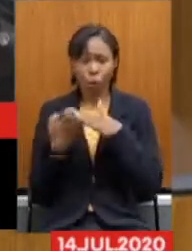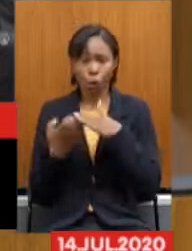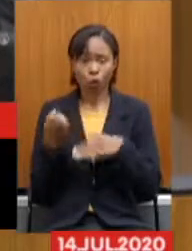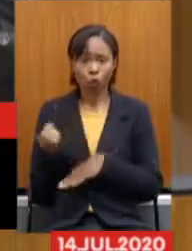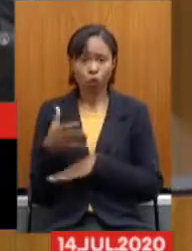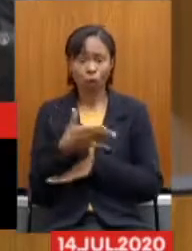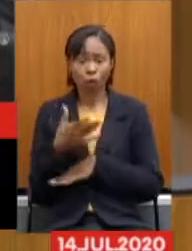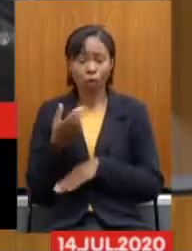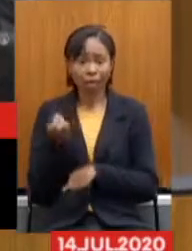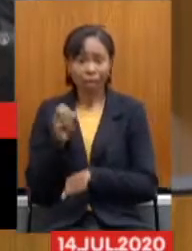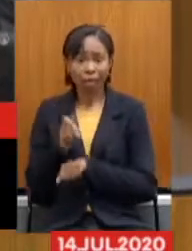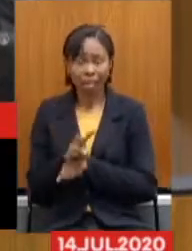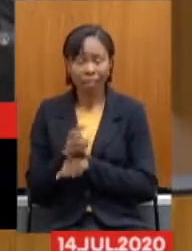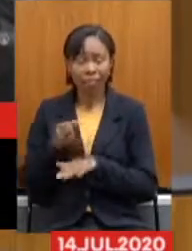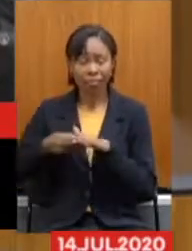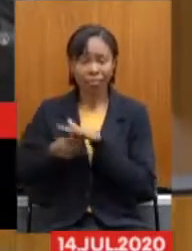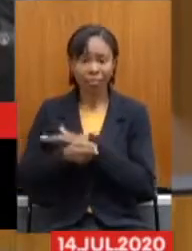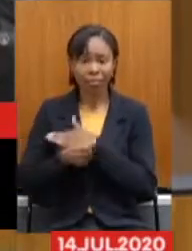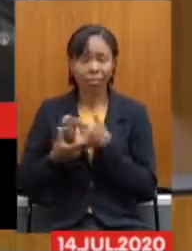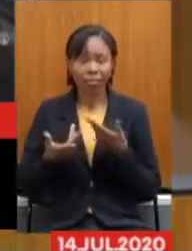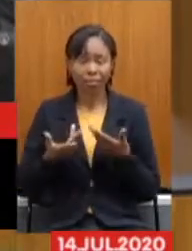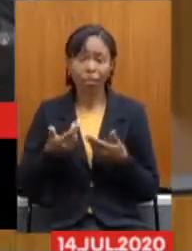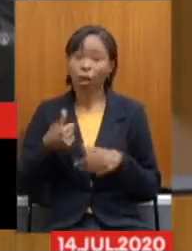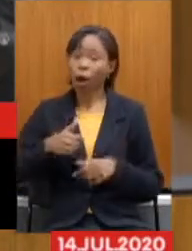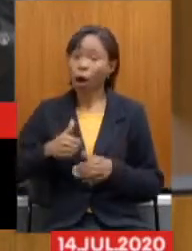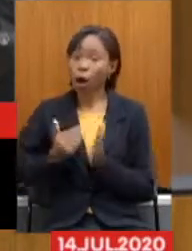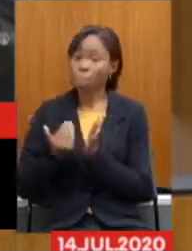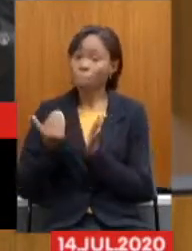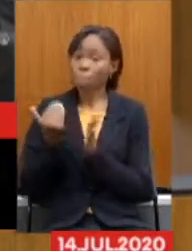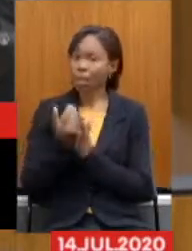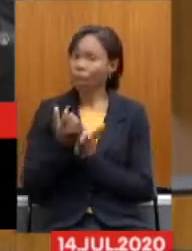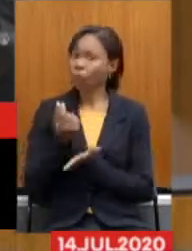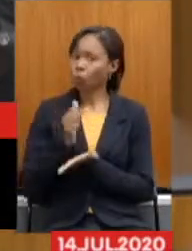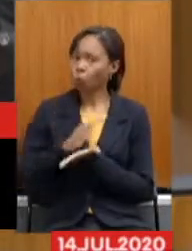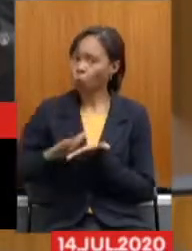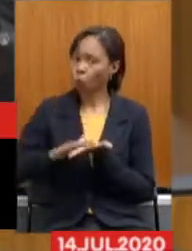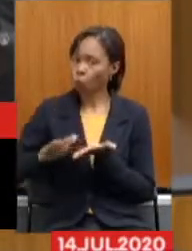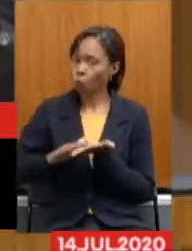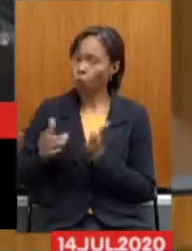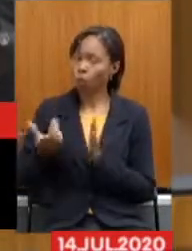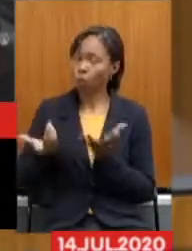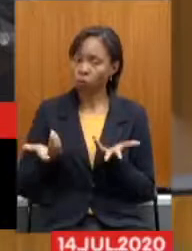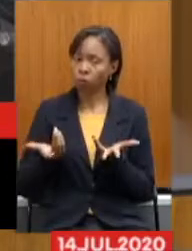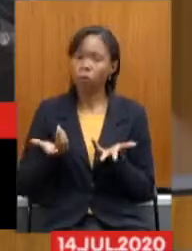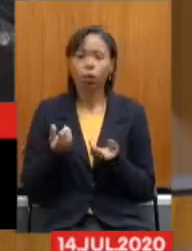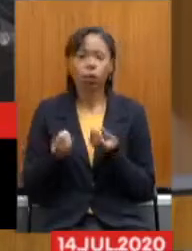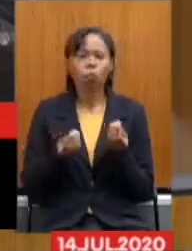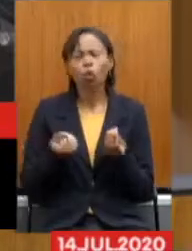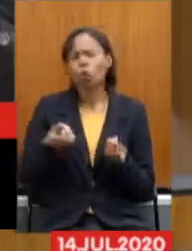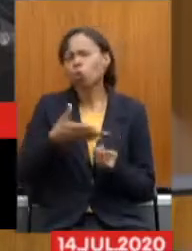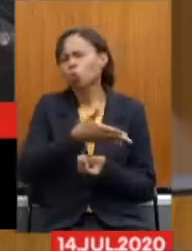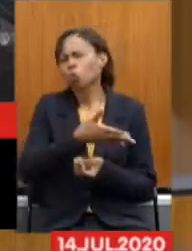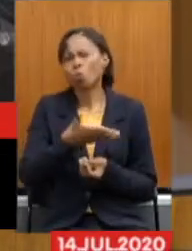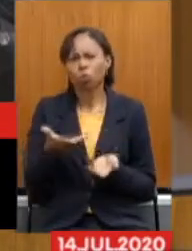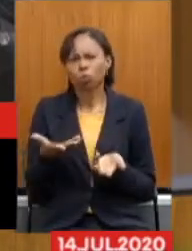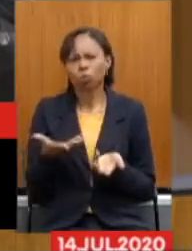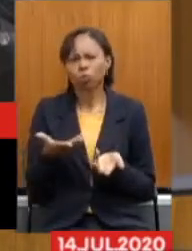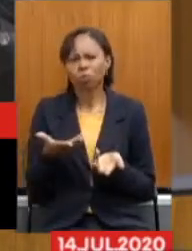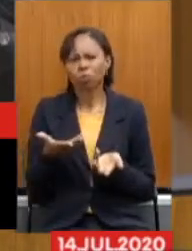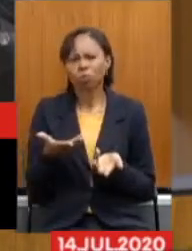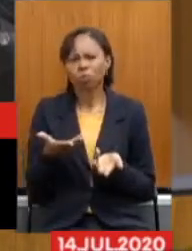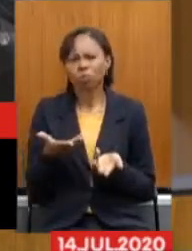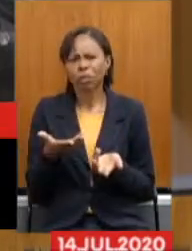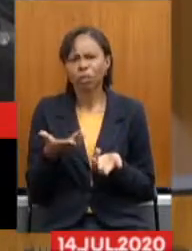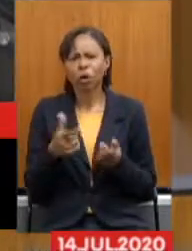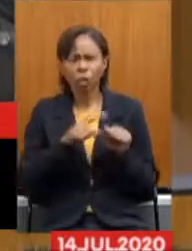apaziguados, o que aumenta os recursos gastos. O que há de novo nisso, se não a velha política para acomodar os aliados? De outro lado,